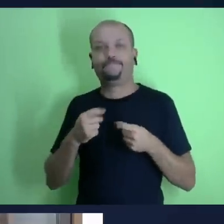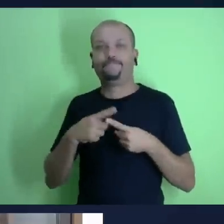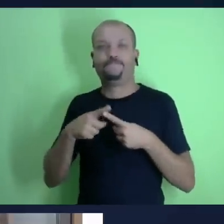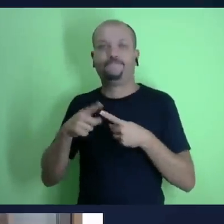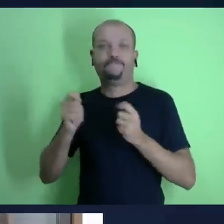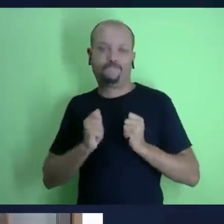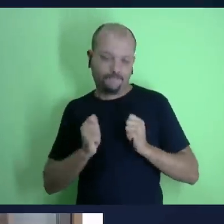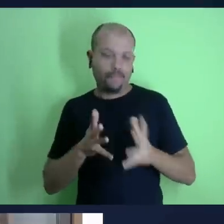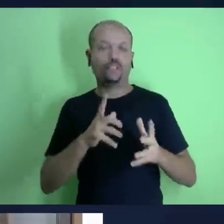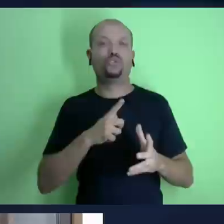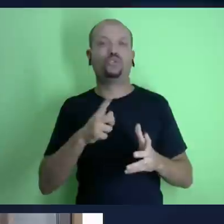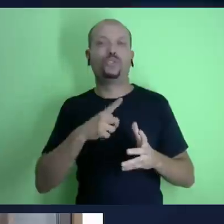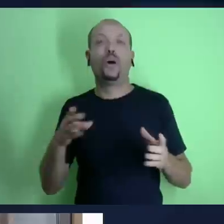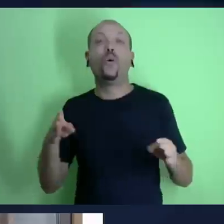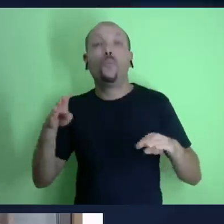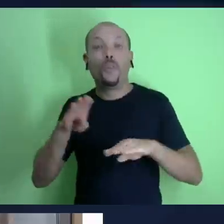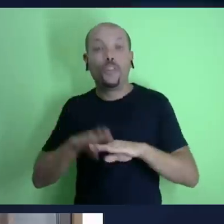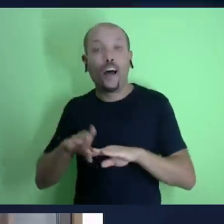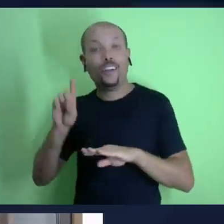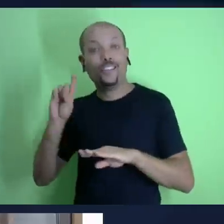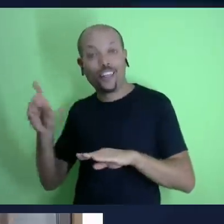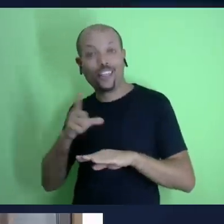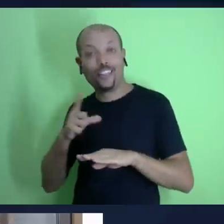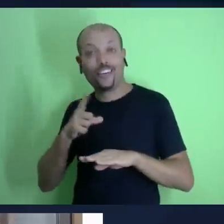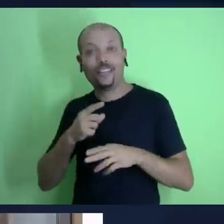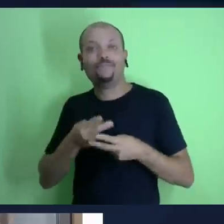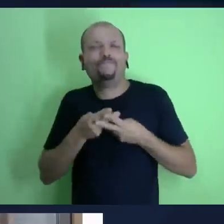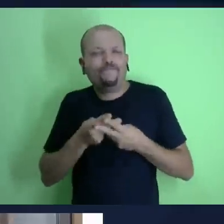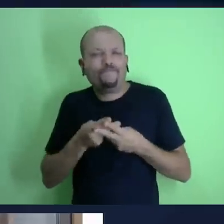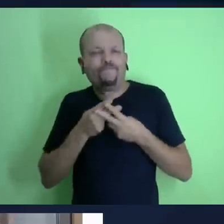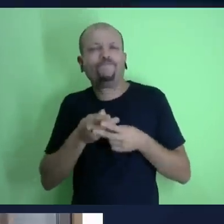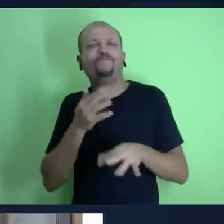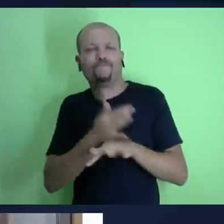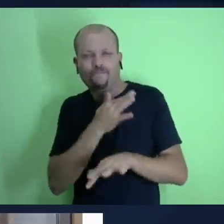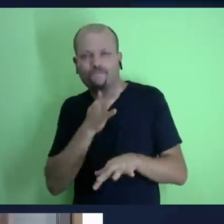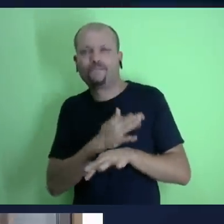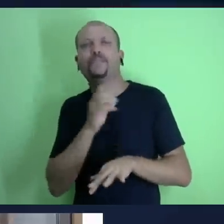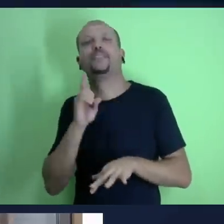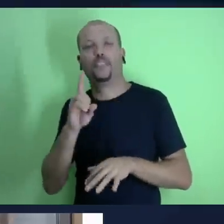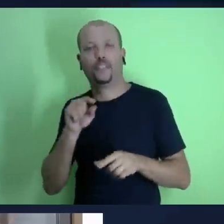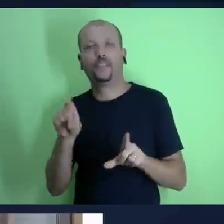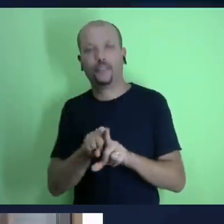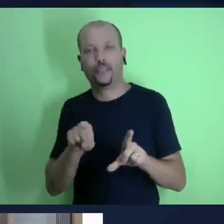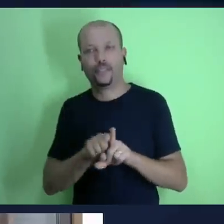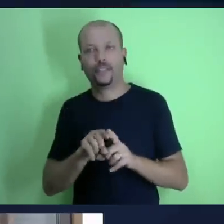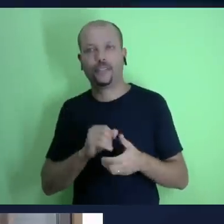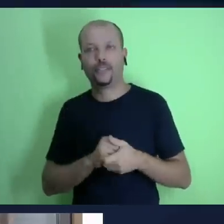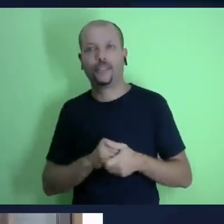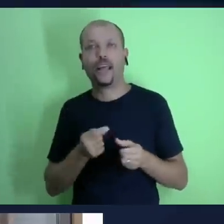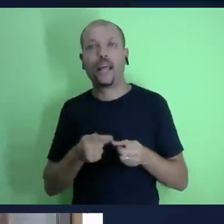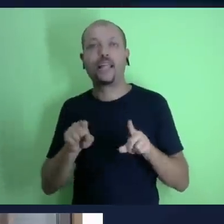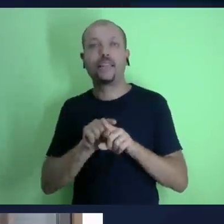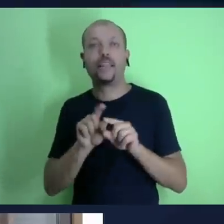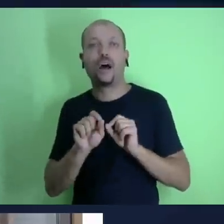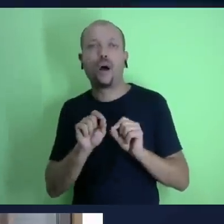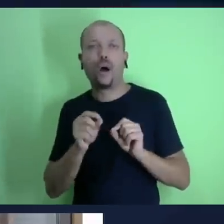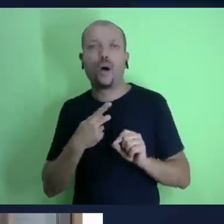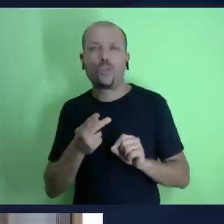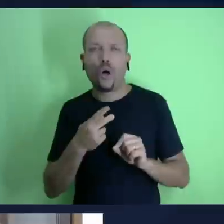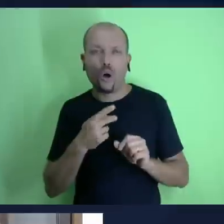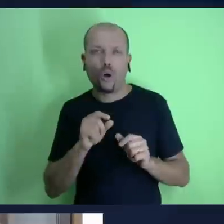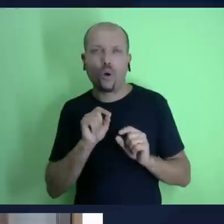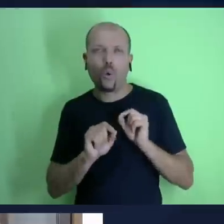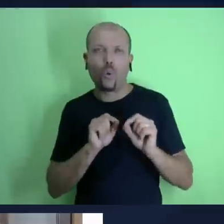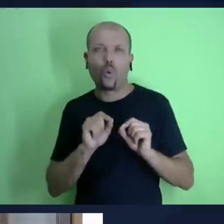ficando absorto em relação a quem é esse Deus a tendência da gente é admirar esse Deus e amar esse